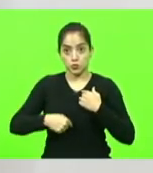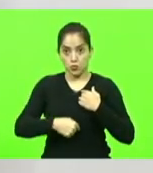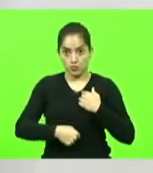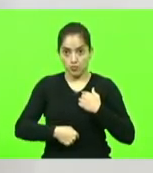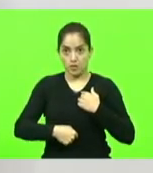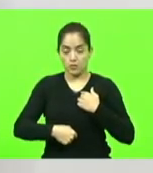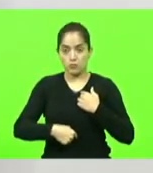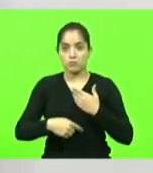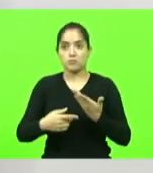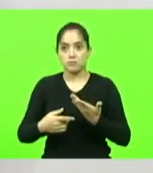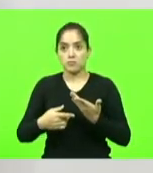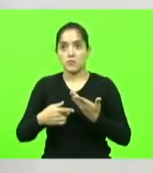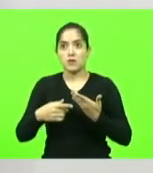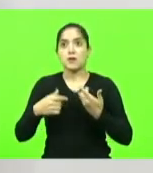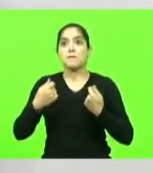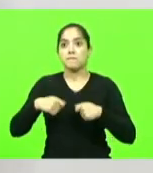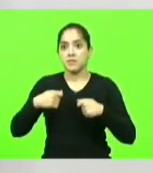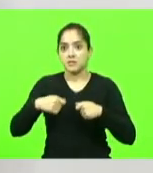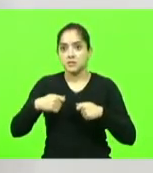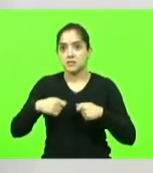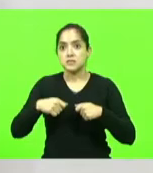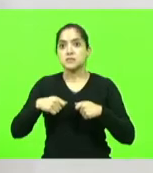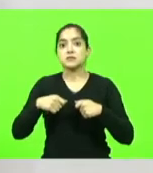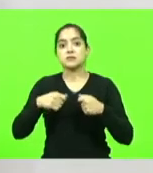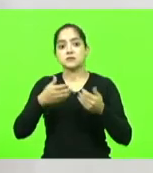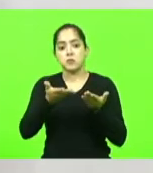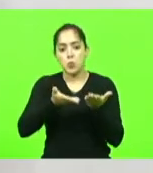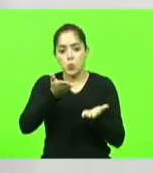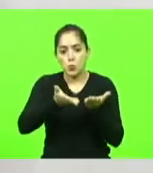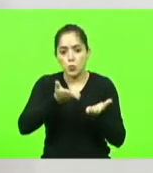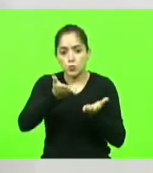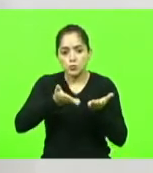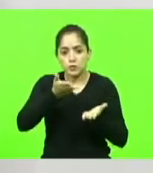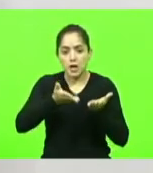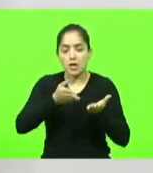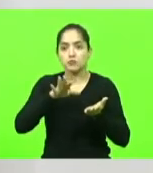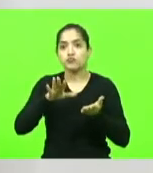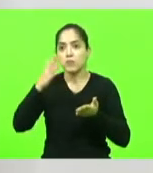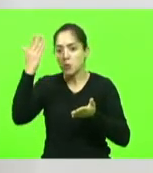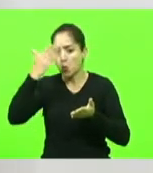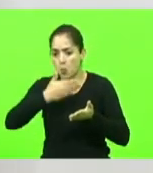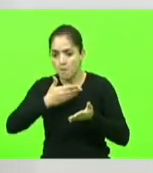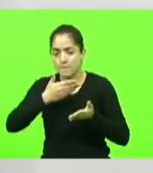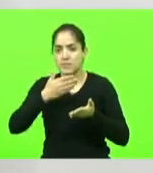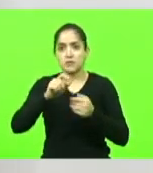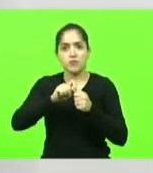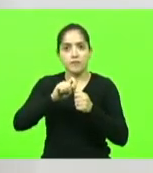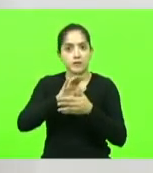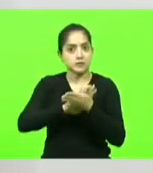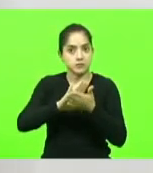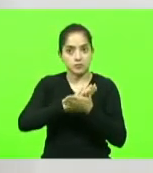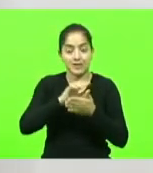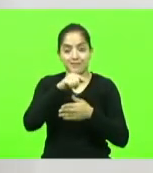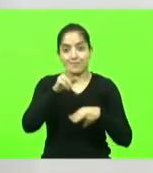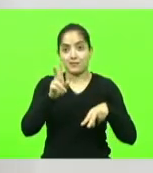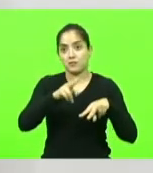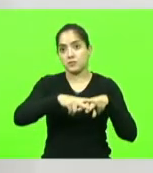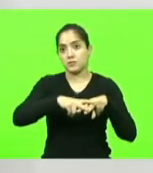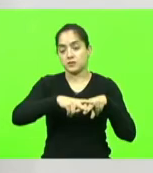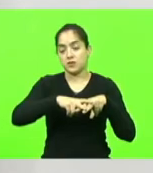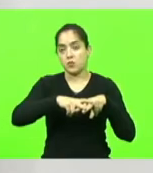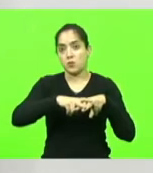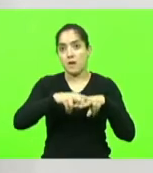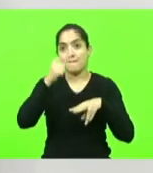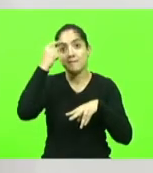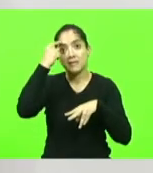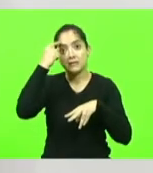ele tem necessidades especiais que não estão sendo cumpridas na prisão, e daí passo a pensar que a prisão de